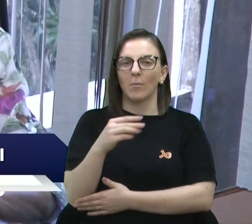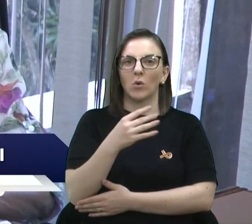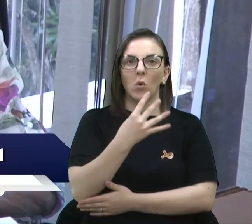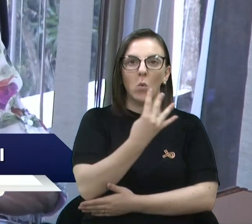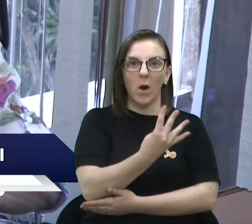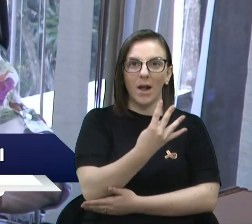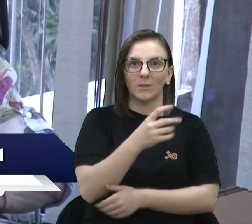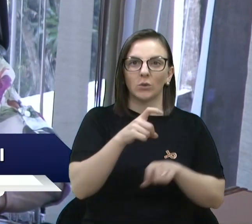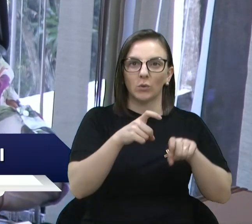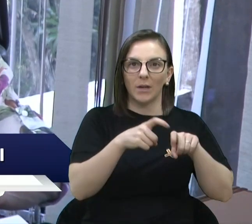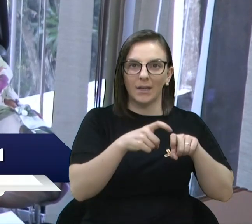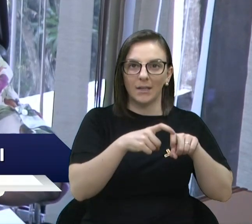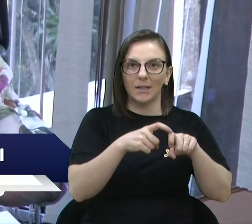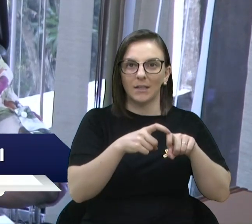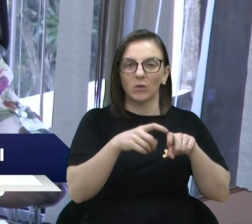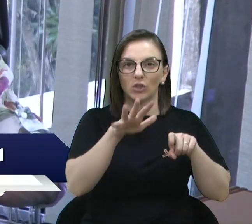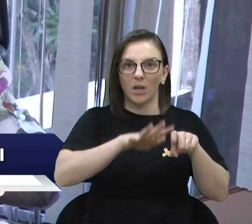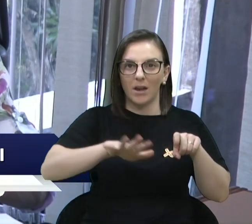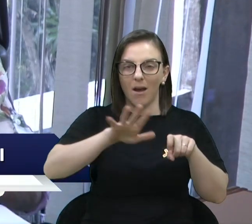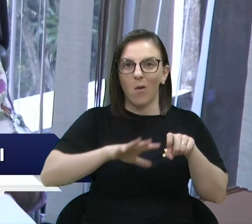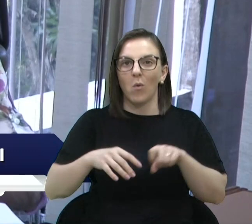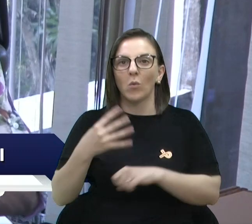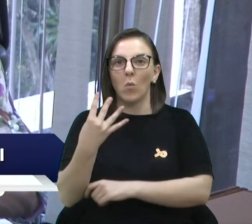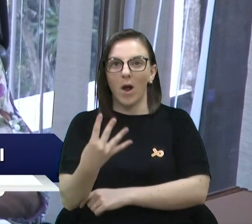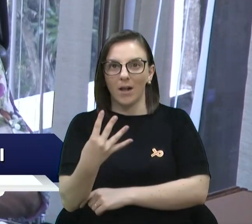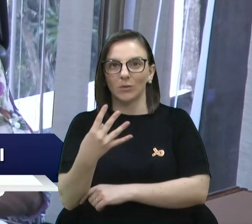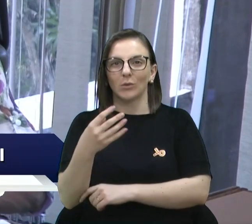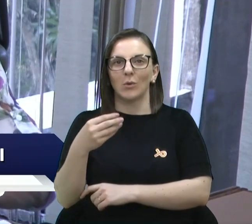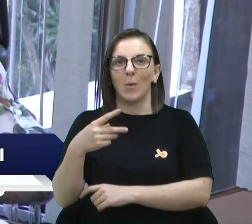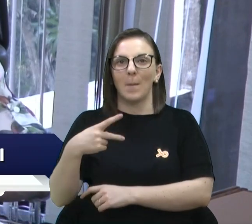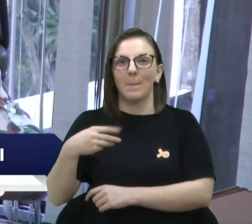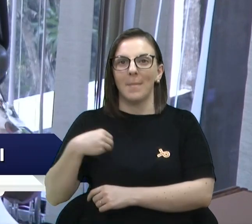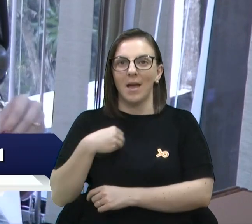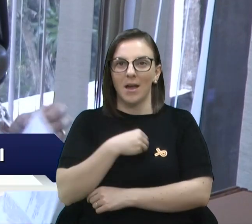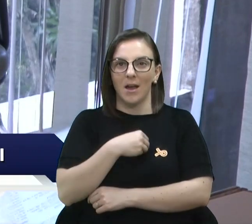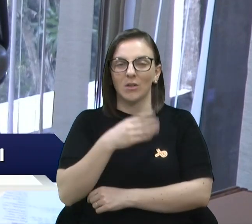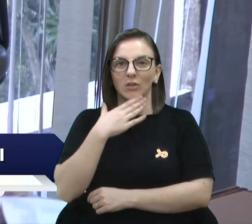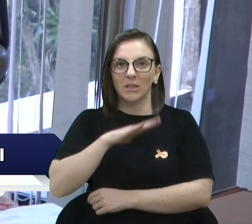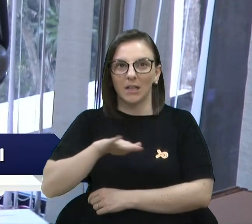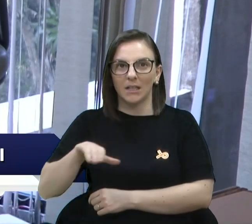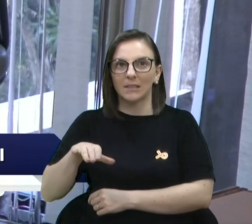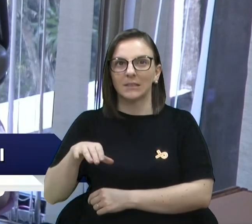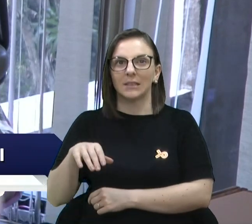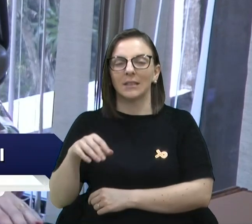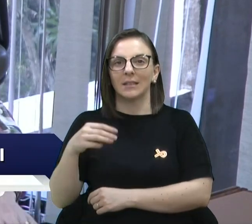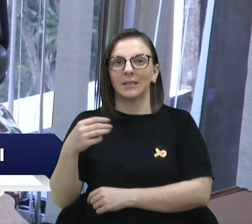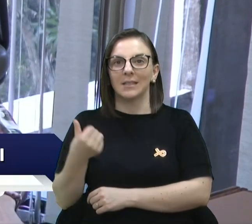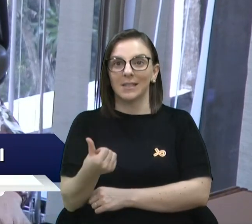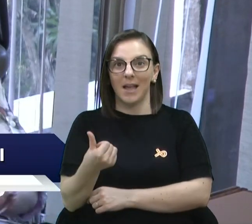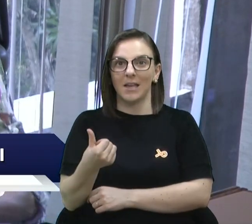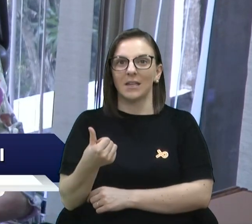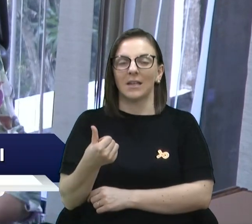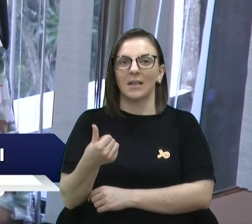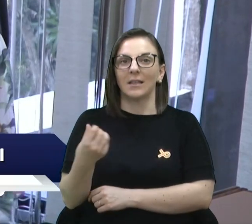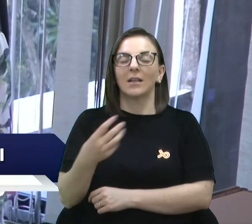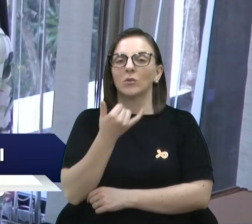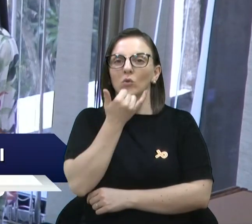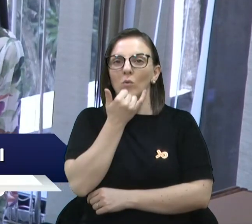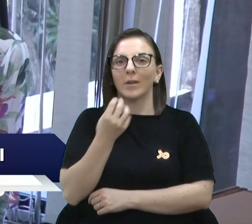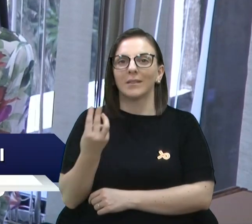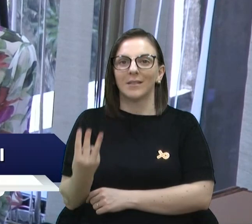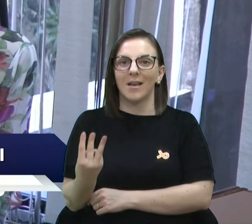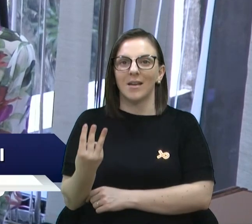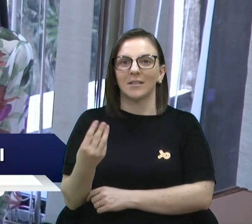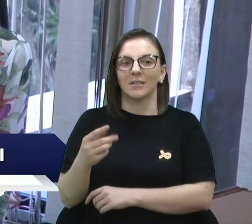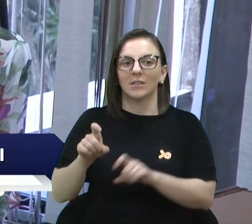ginecos, ou seja, desses 26, a gente vai ter a reposição de 10 médicos, então ficaremos com uma deficiência de